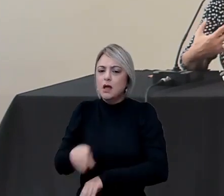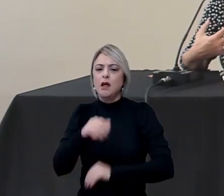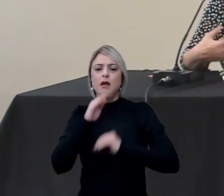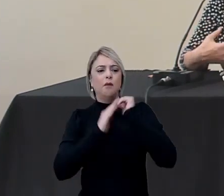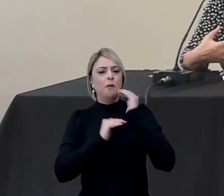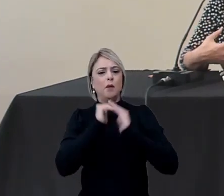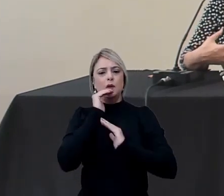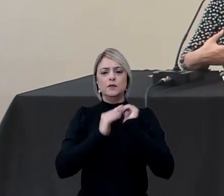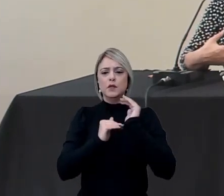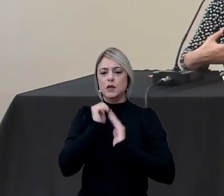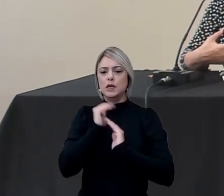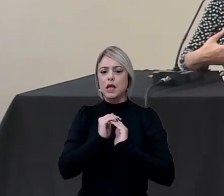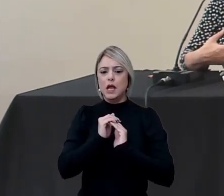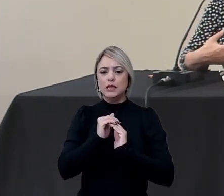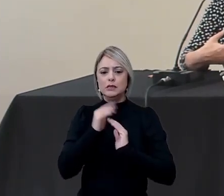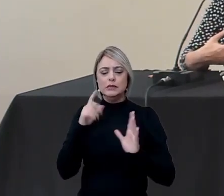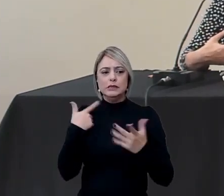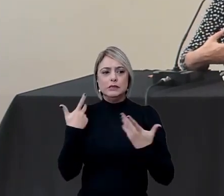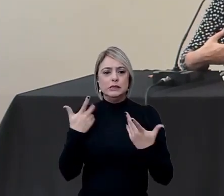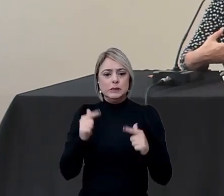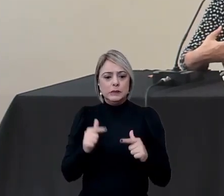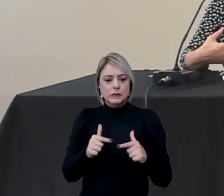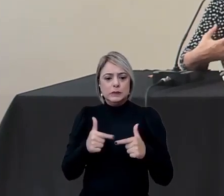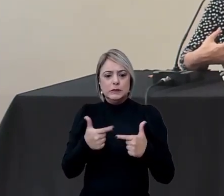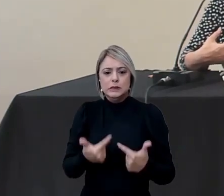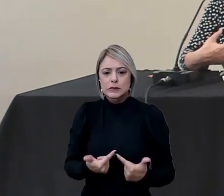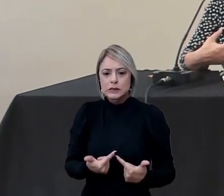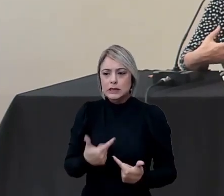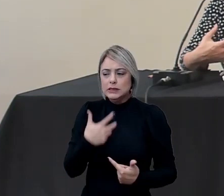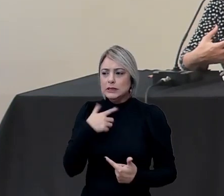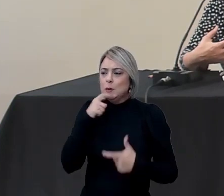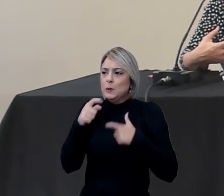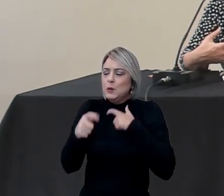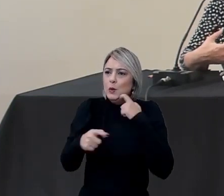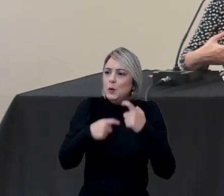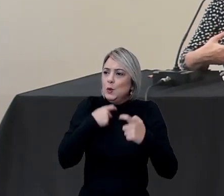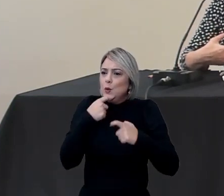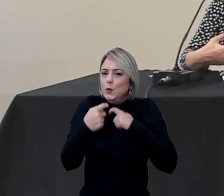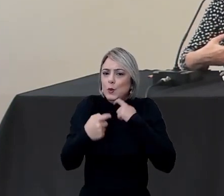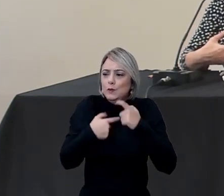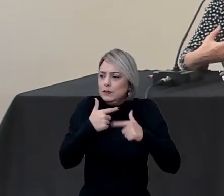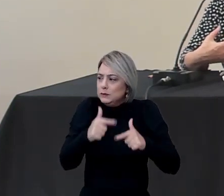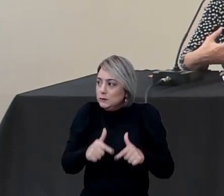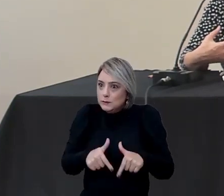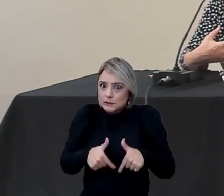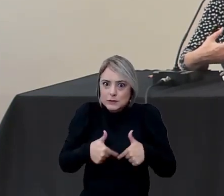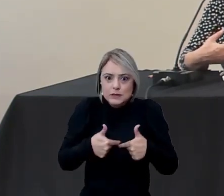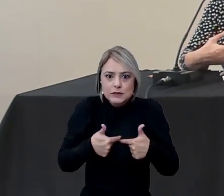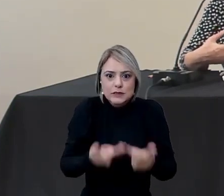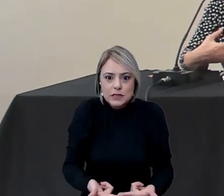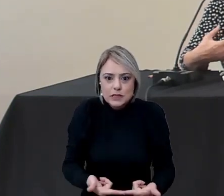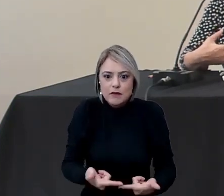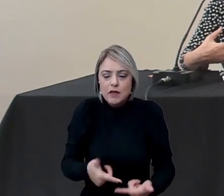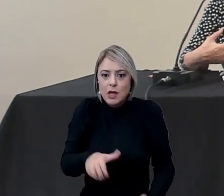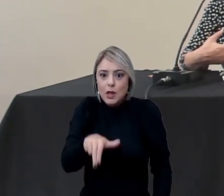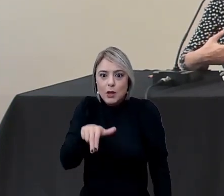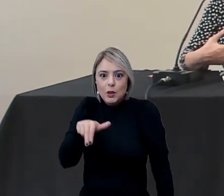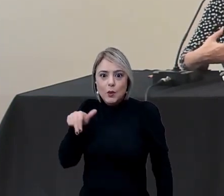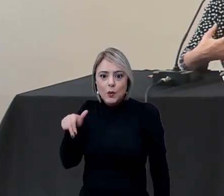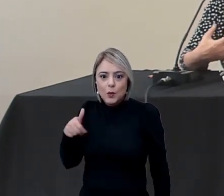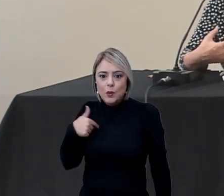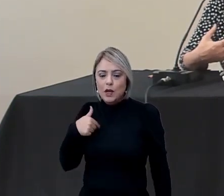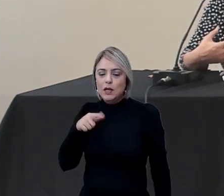profissionais, diante de um grau de incerteza, de um desafio, que eu acho que nunca